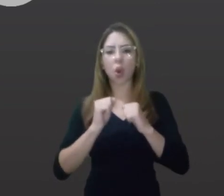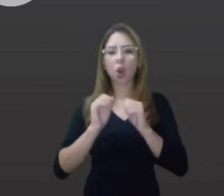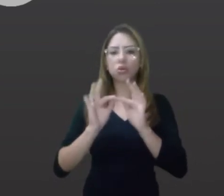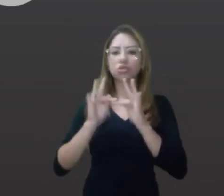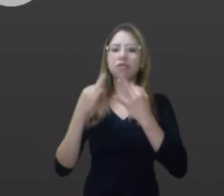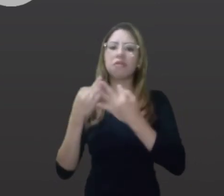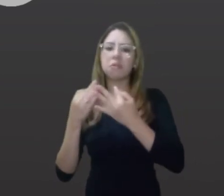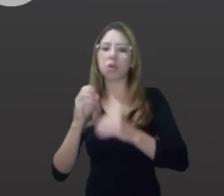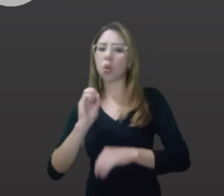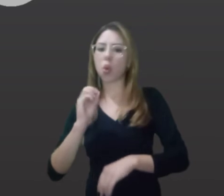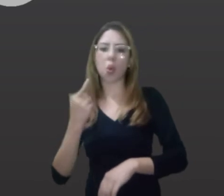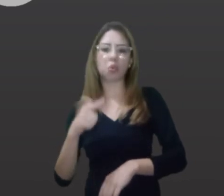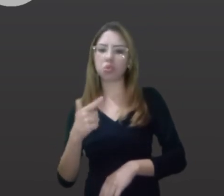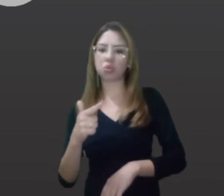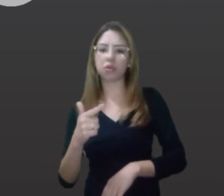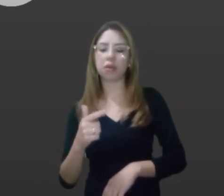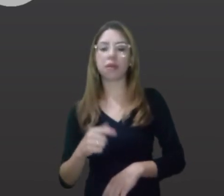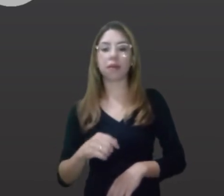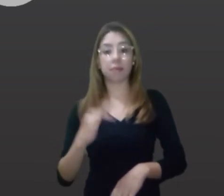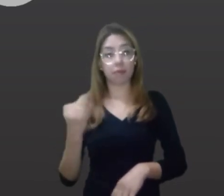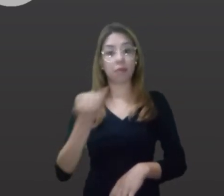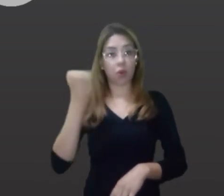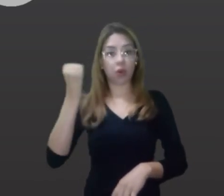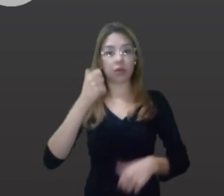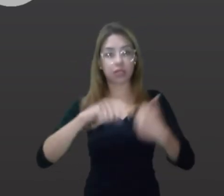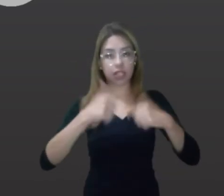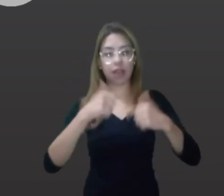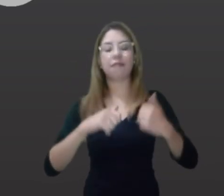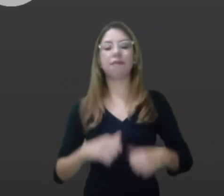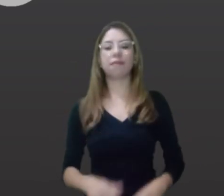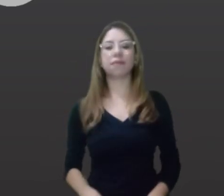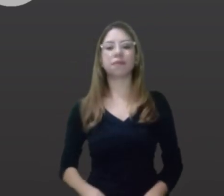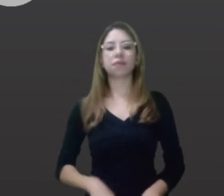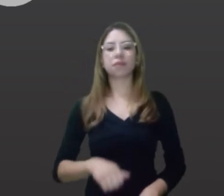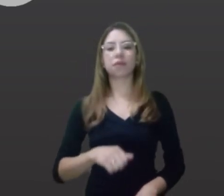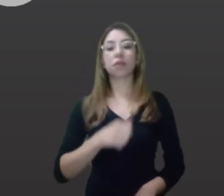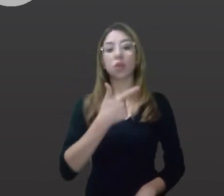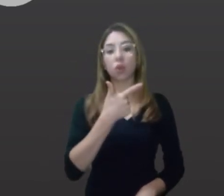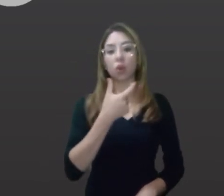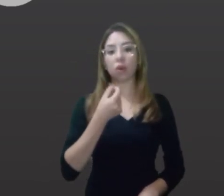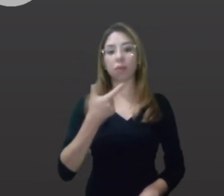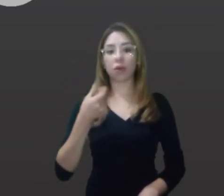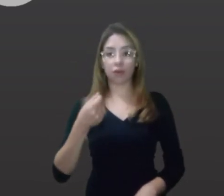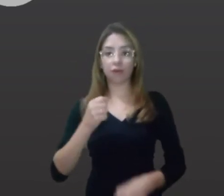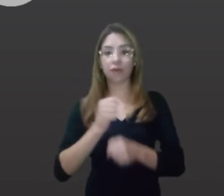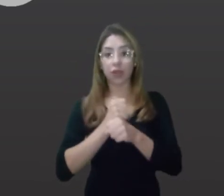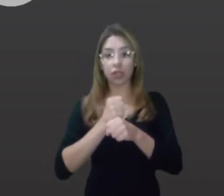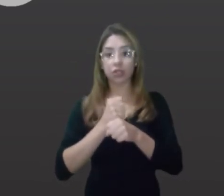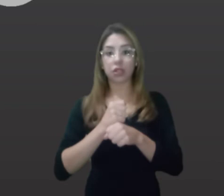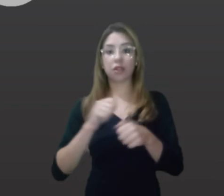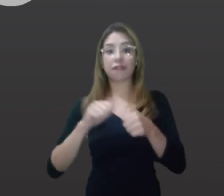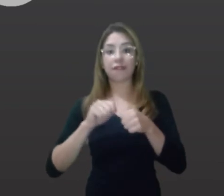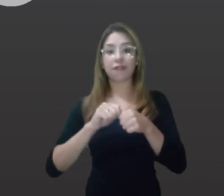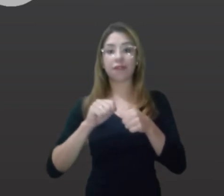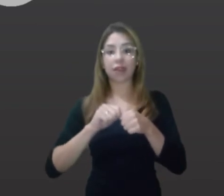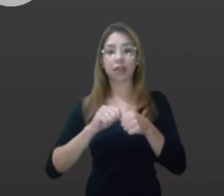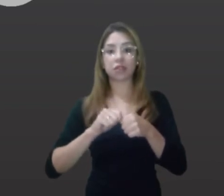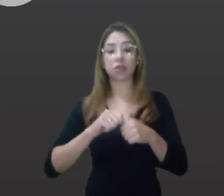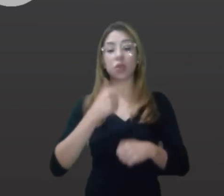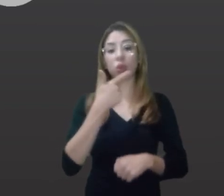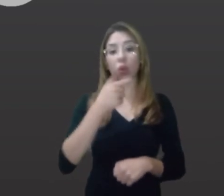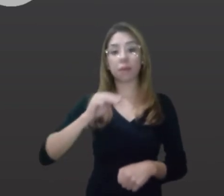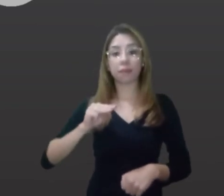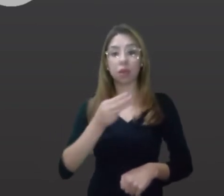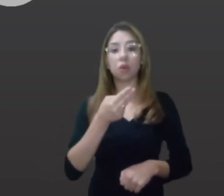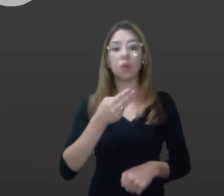sua família. O Brasil realizou, em 2020, 2.575.000